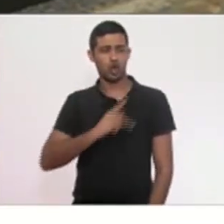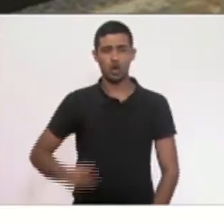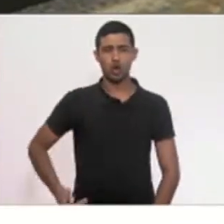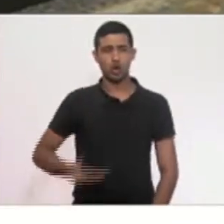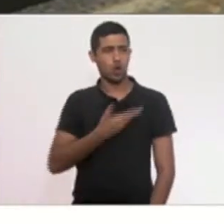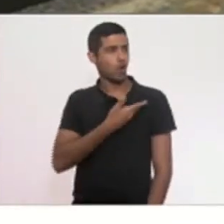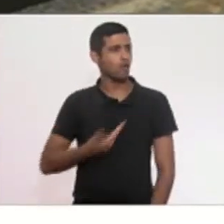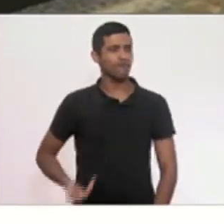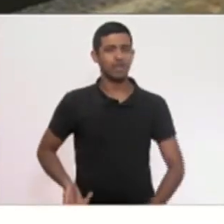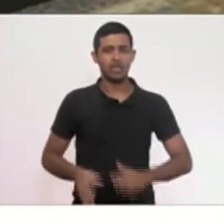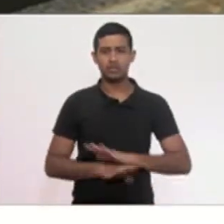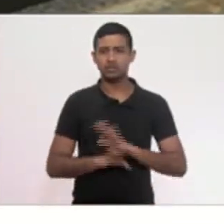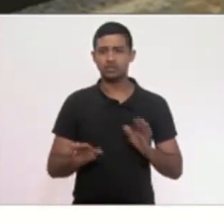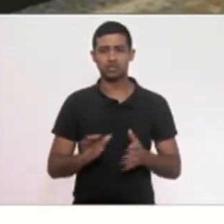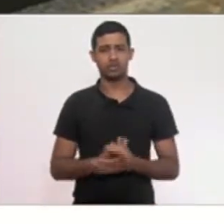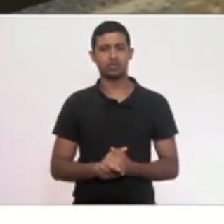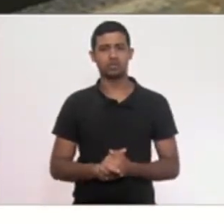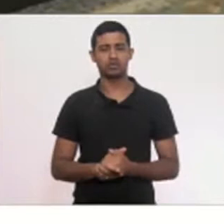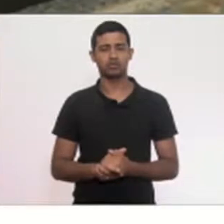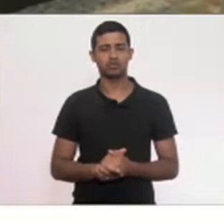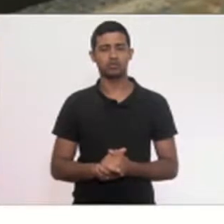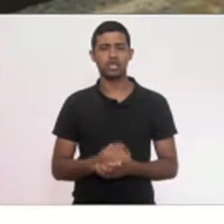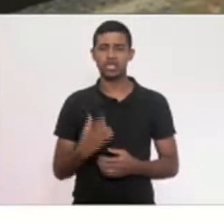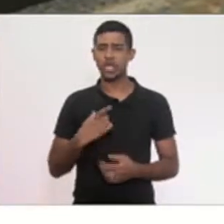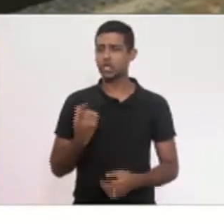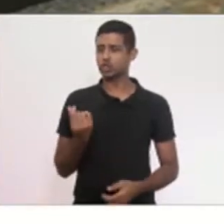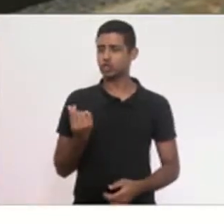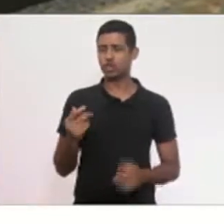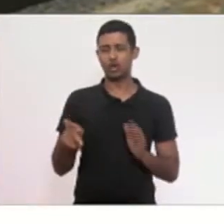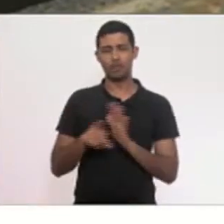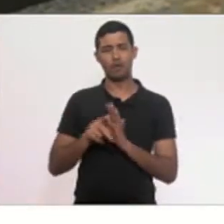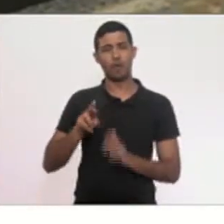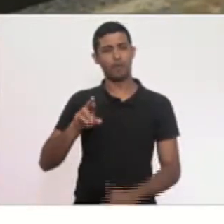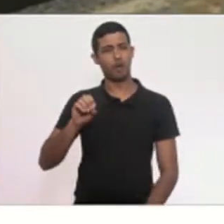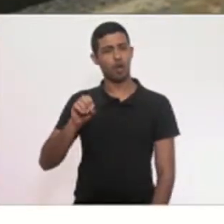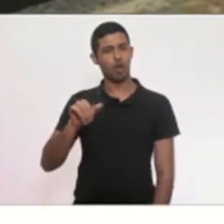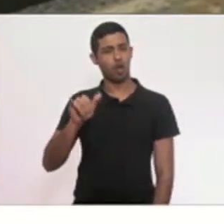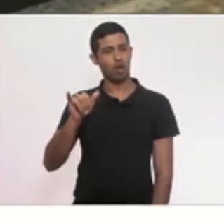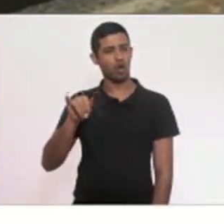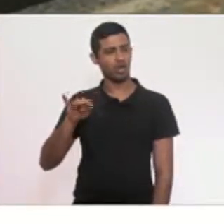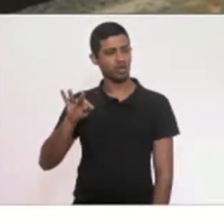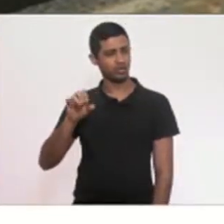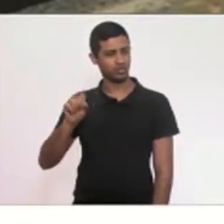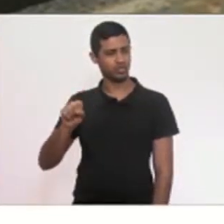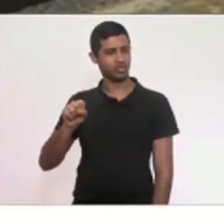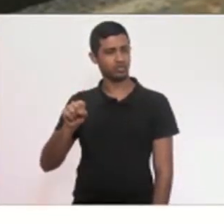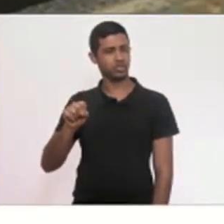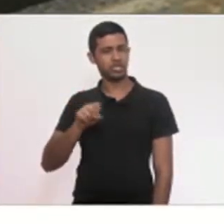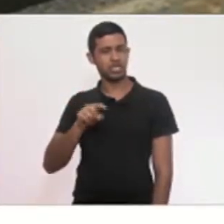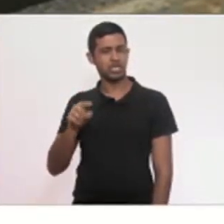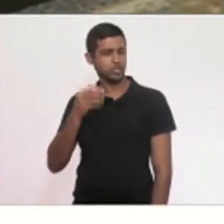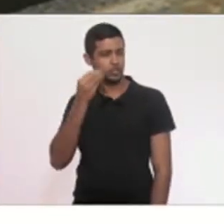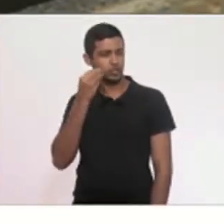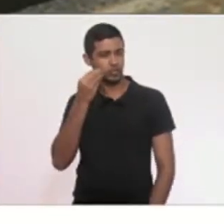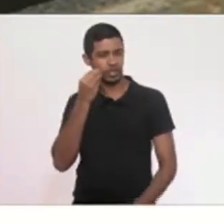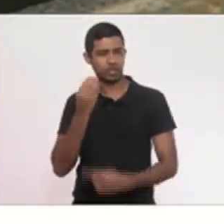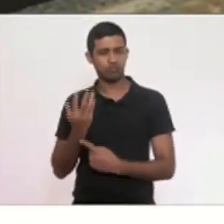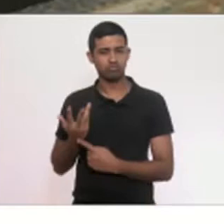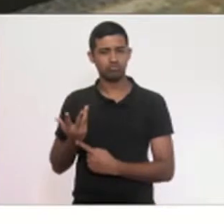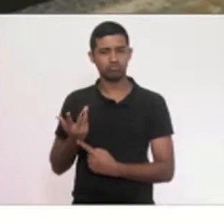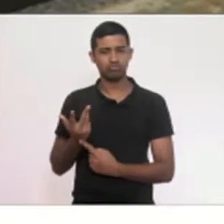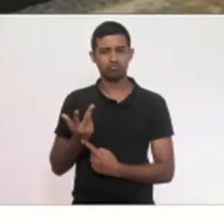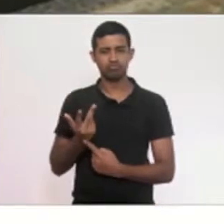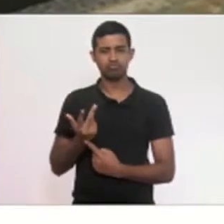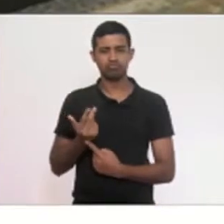recursos que são provenientes dos royalties, para poder, de alguma forma, trazer os